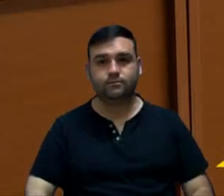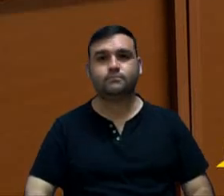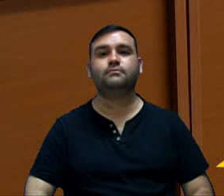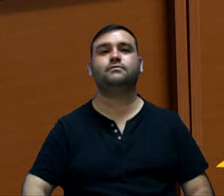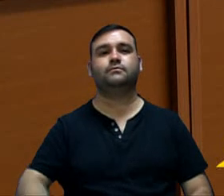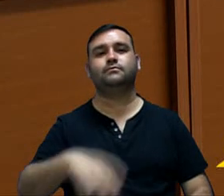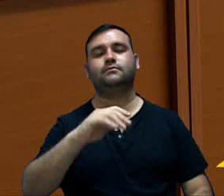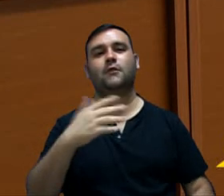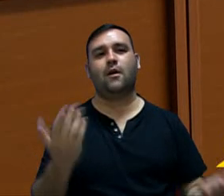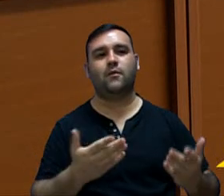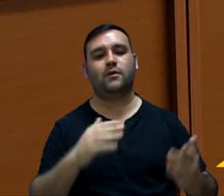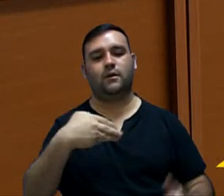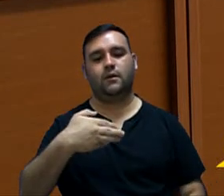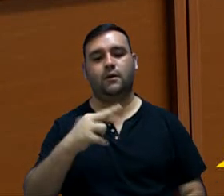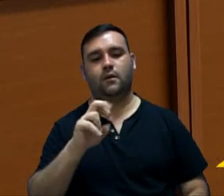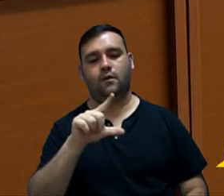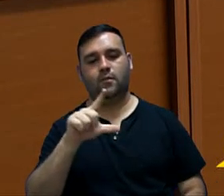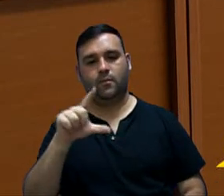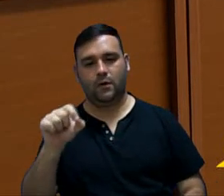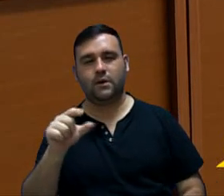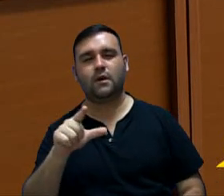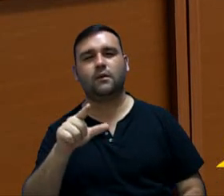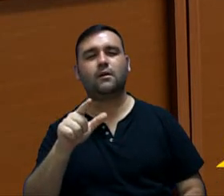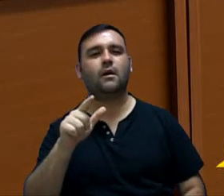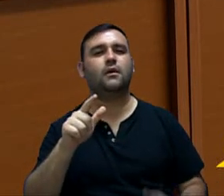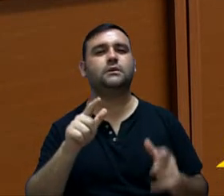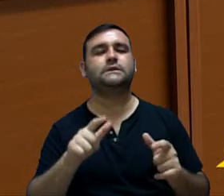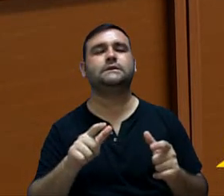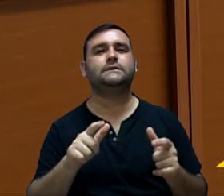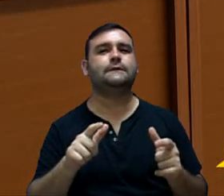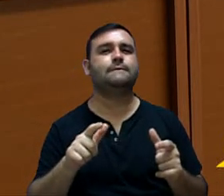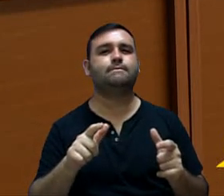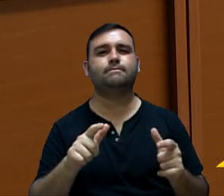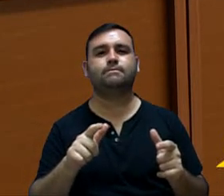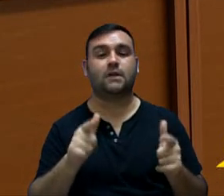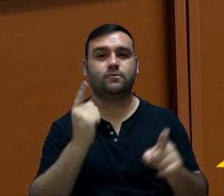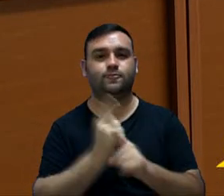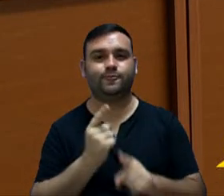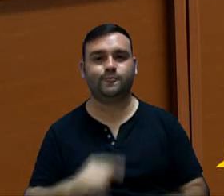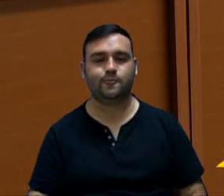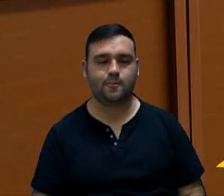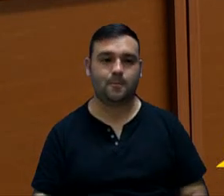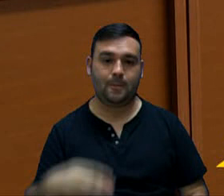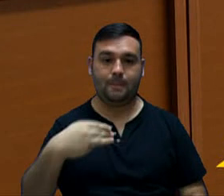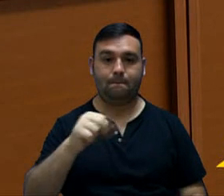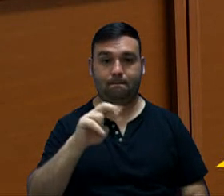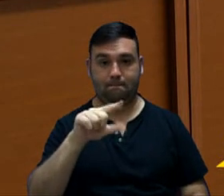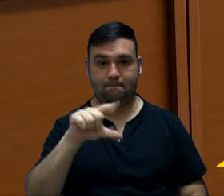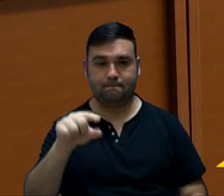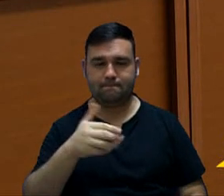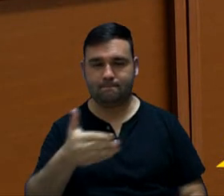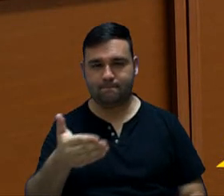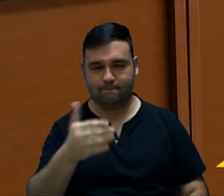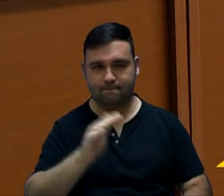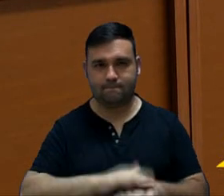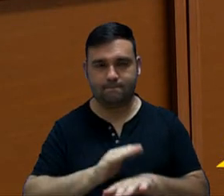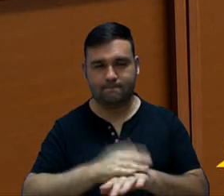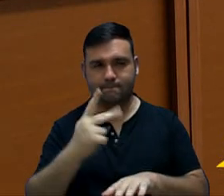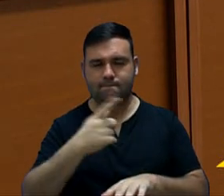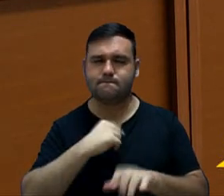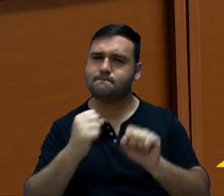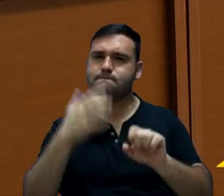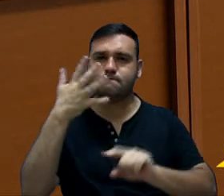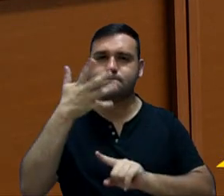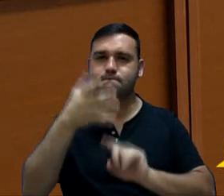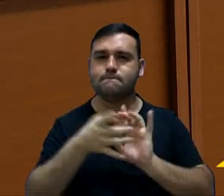Então, aproveitando aqui, eu abro para o Marcelo. Ele está... Opa! Marcelo, o senhor quiser